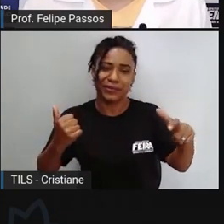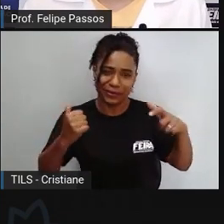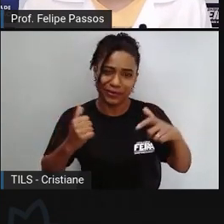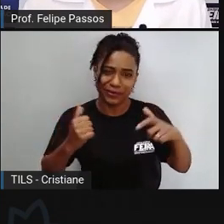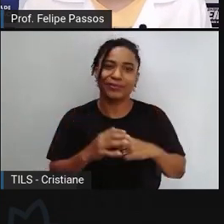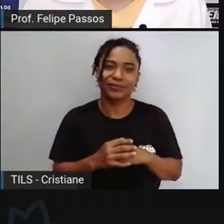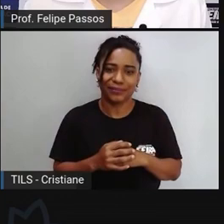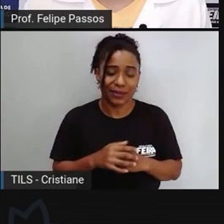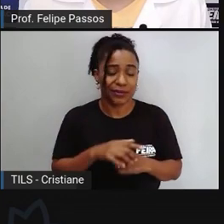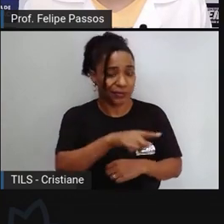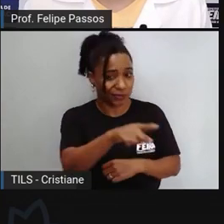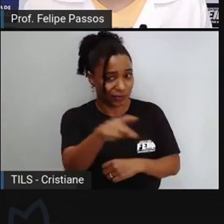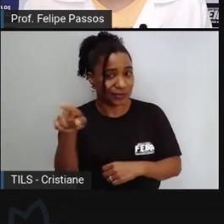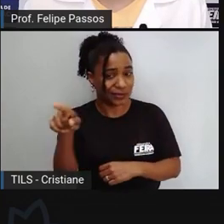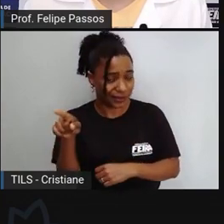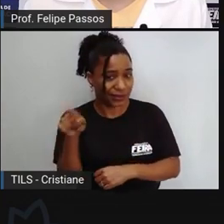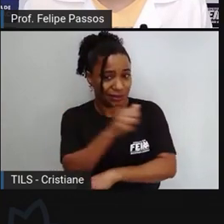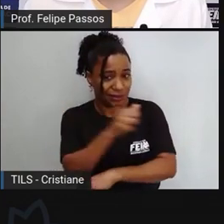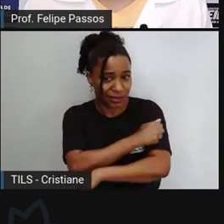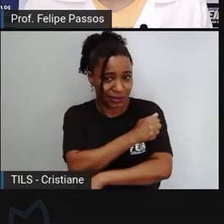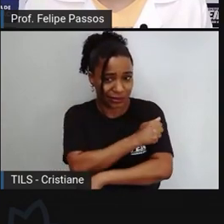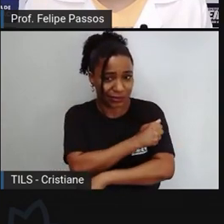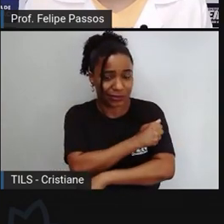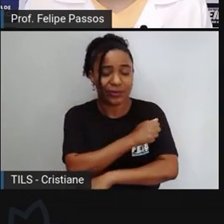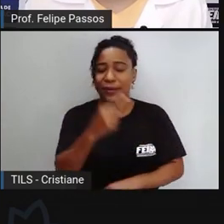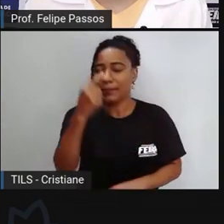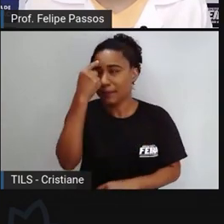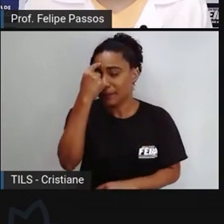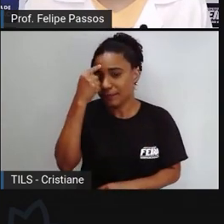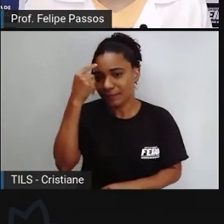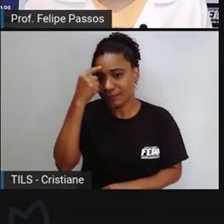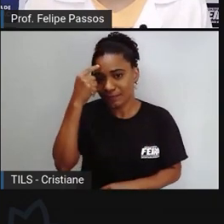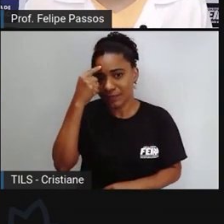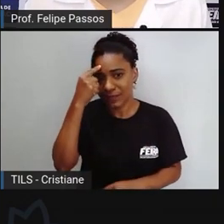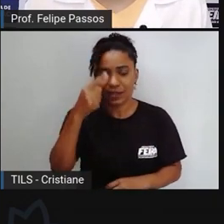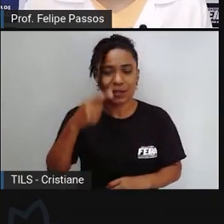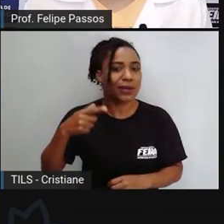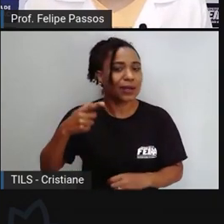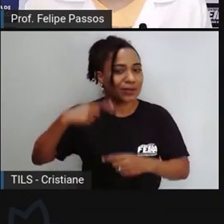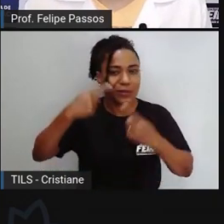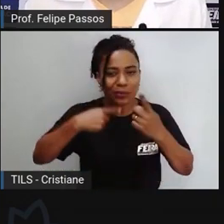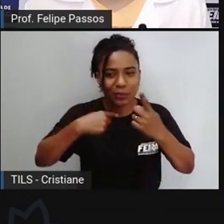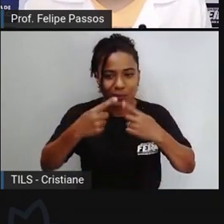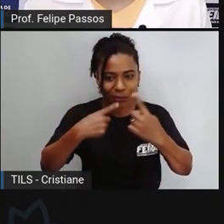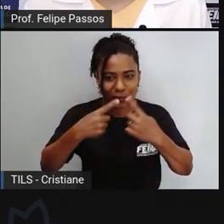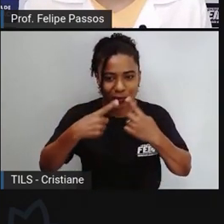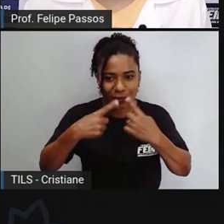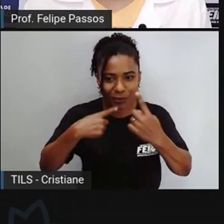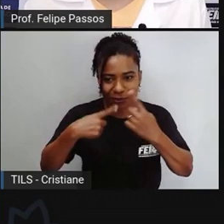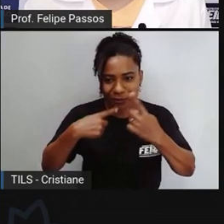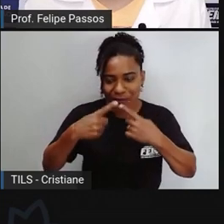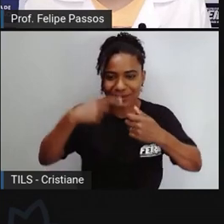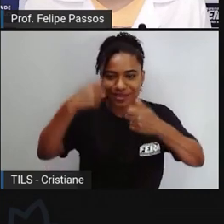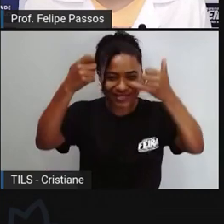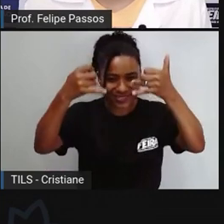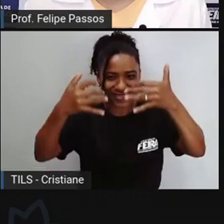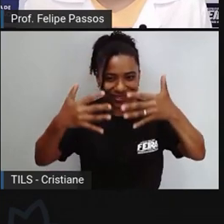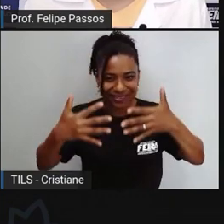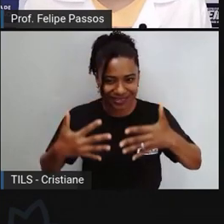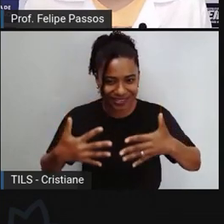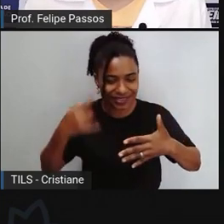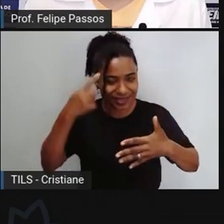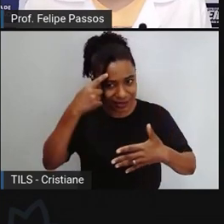vocês analisem toda a nossa conversa desde o início e